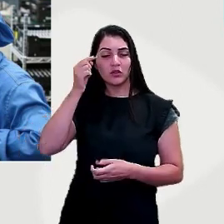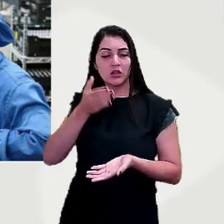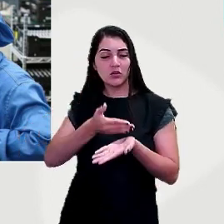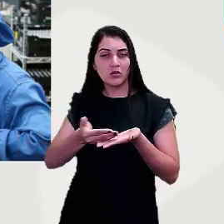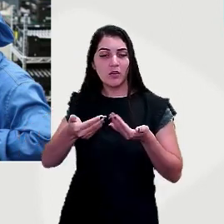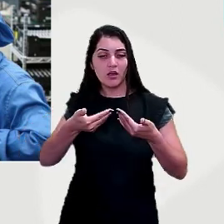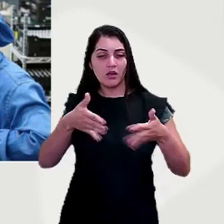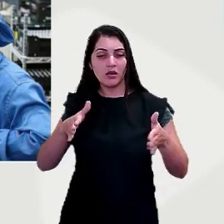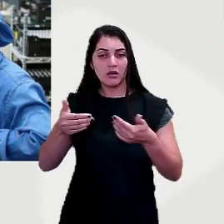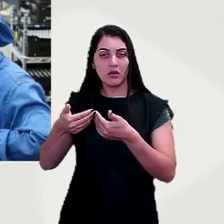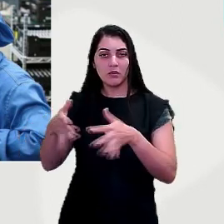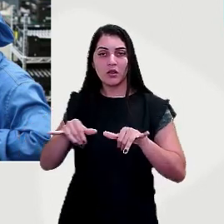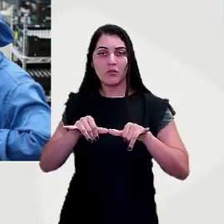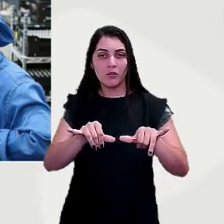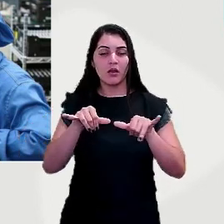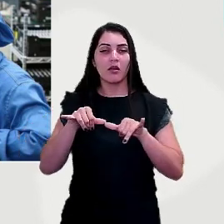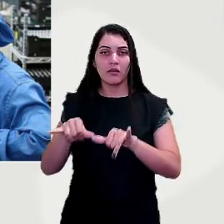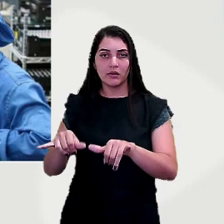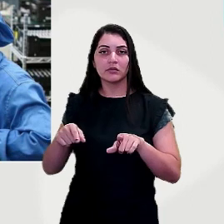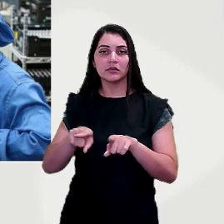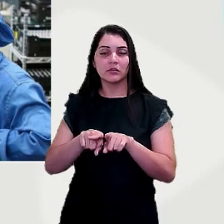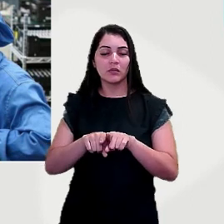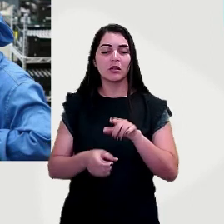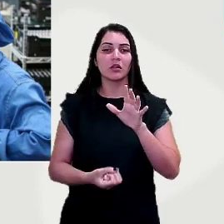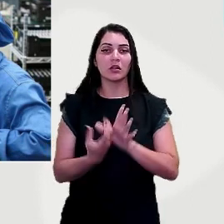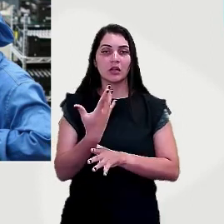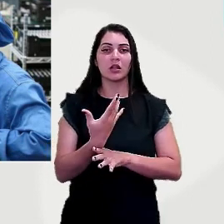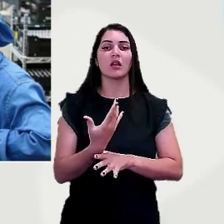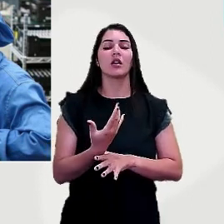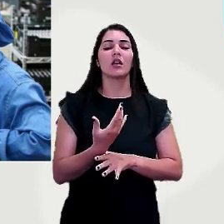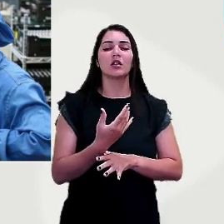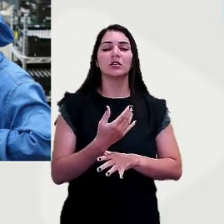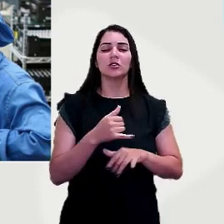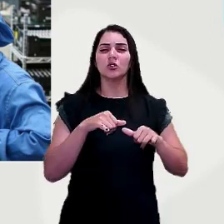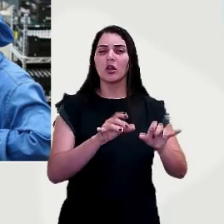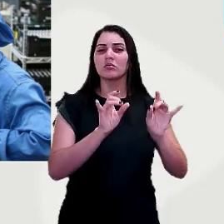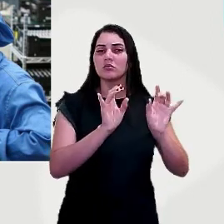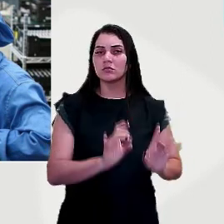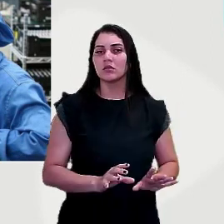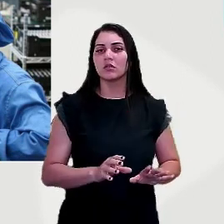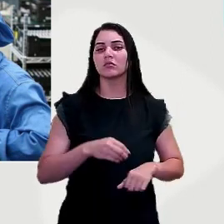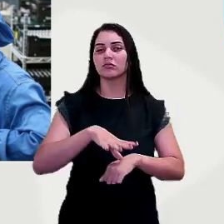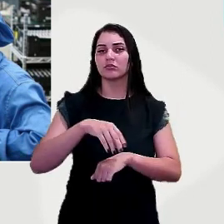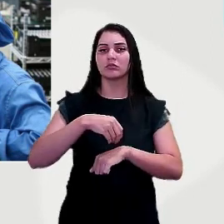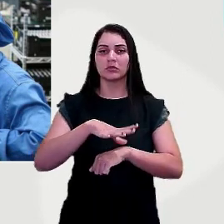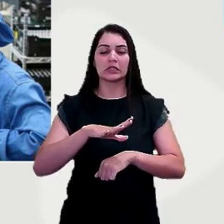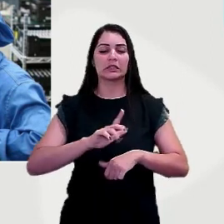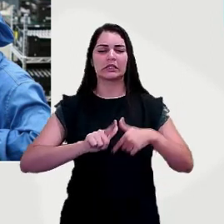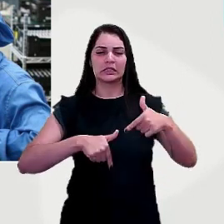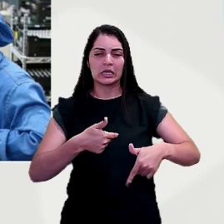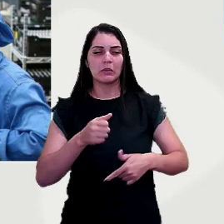abrir o seu mercado também, criar as ônibus econômicas especiais, oferecer muita mão de obra